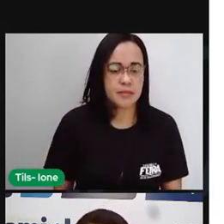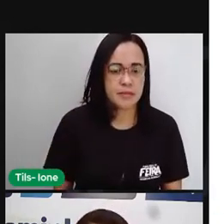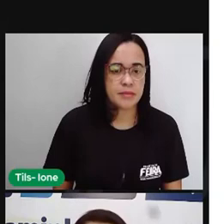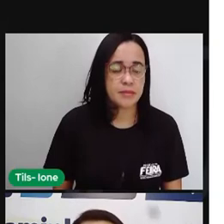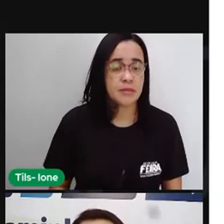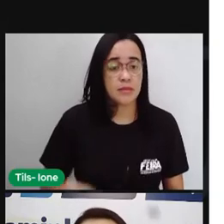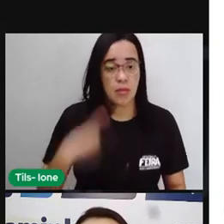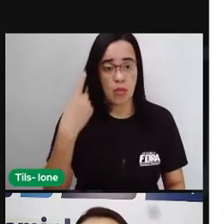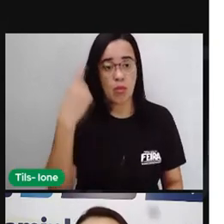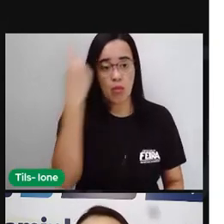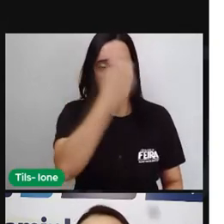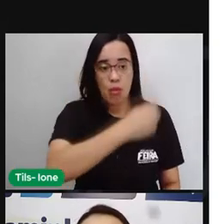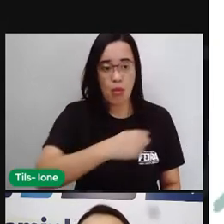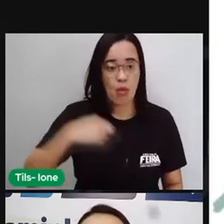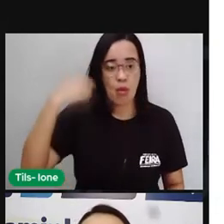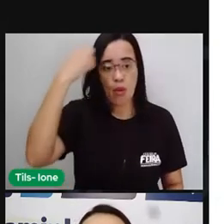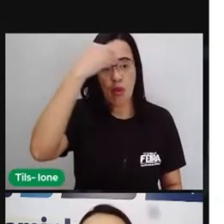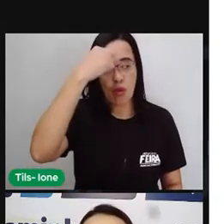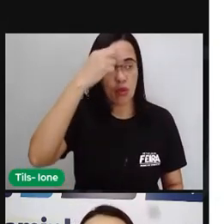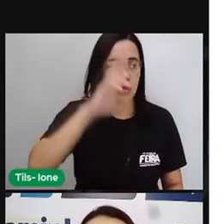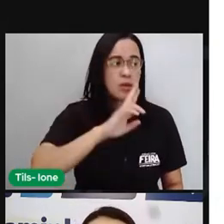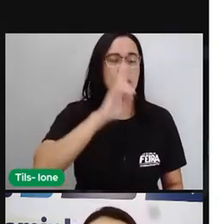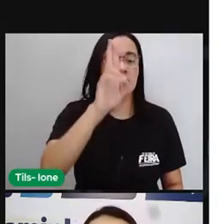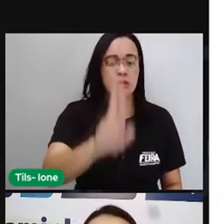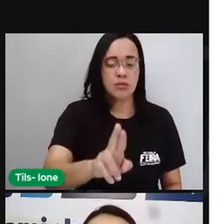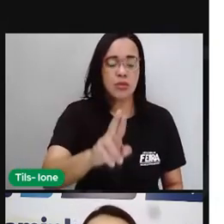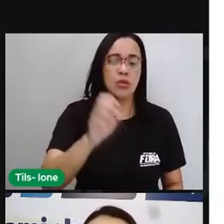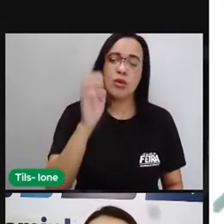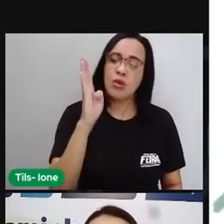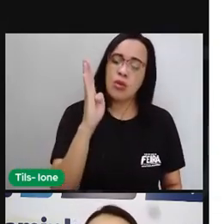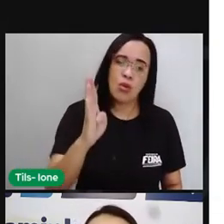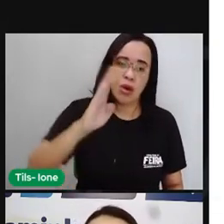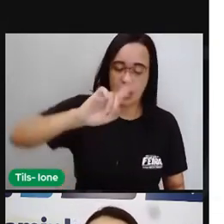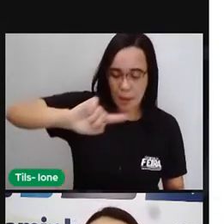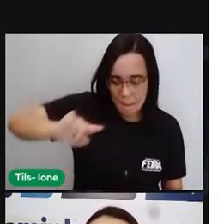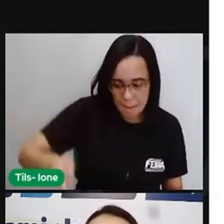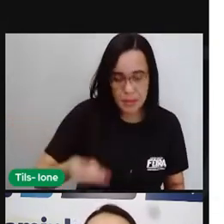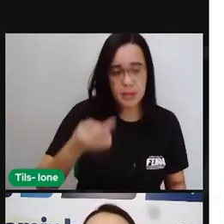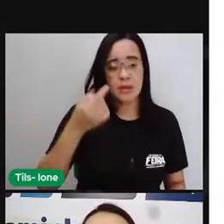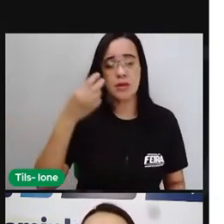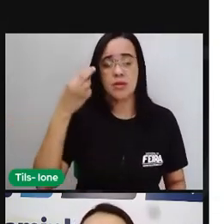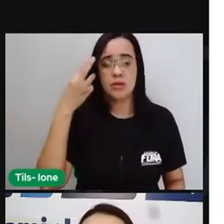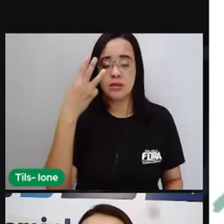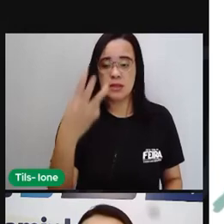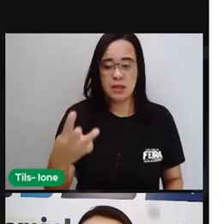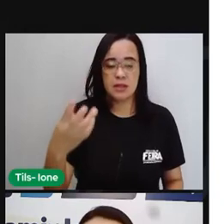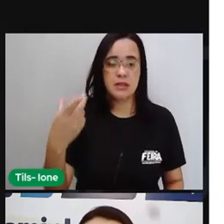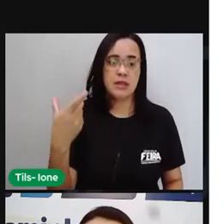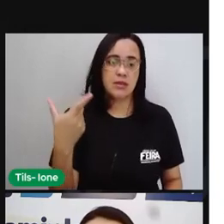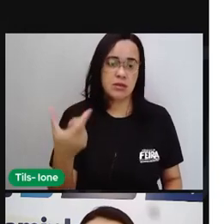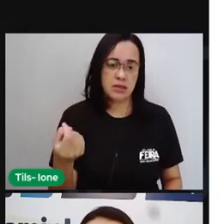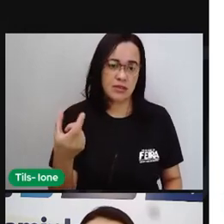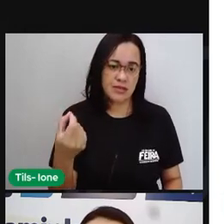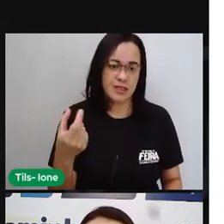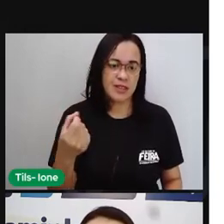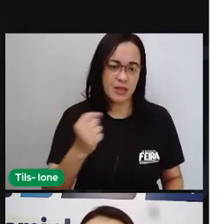hora nós temos aí o valor de 4.320 batimentos.